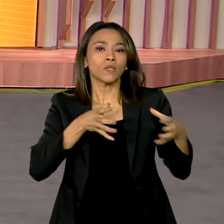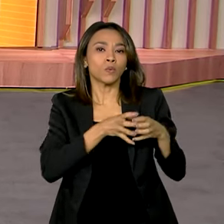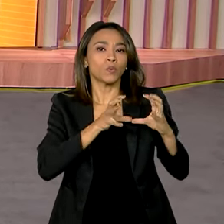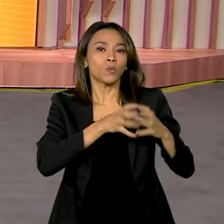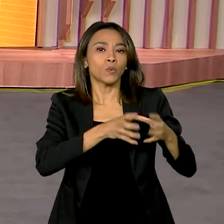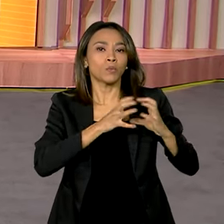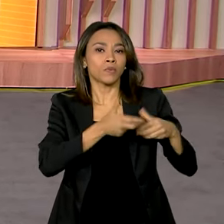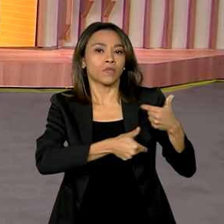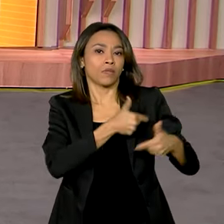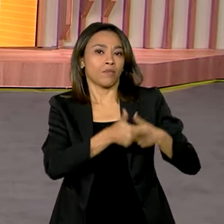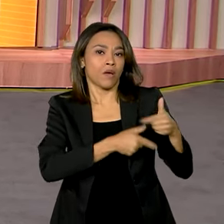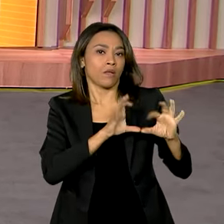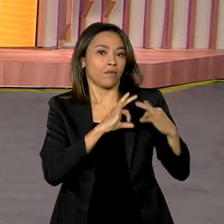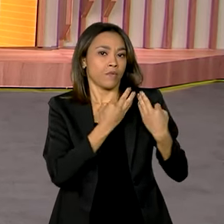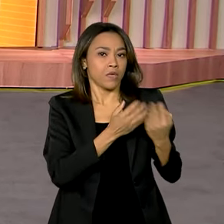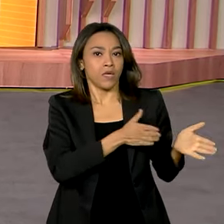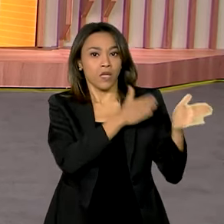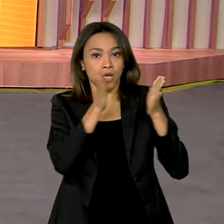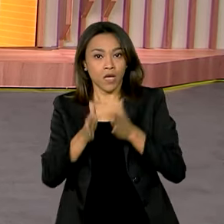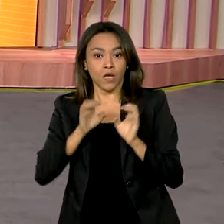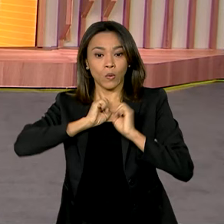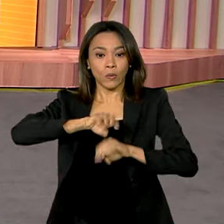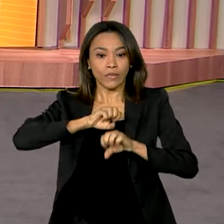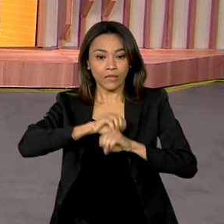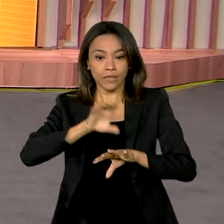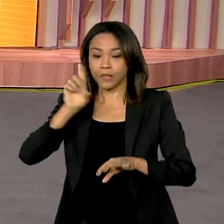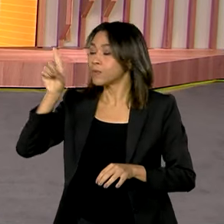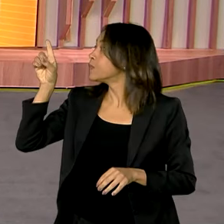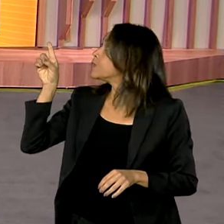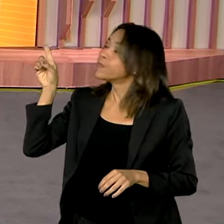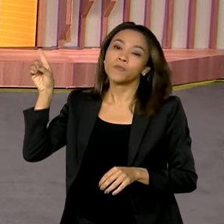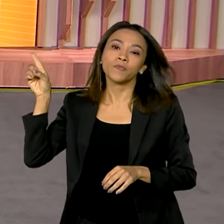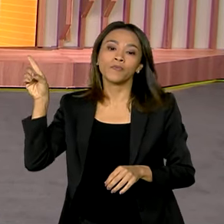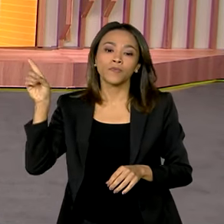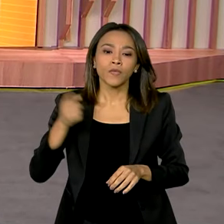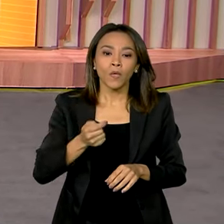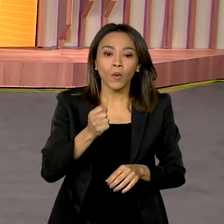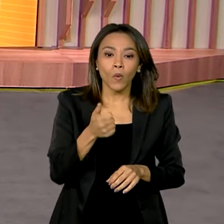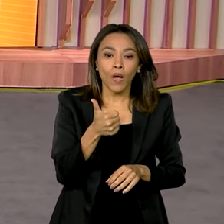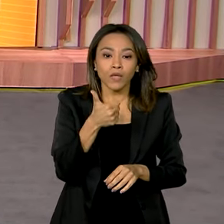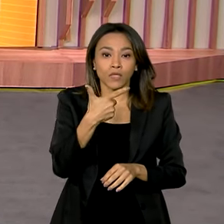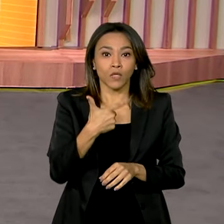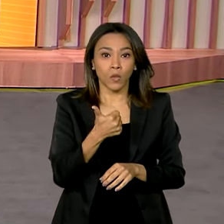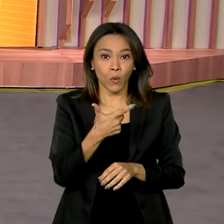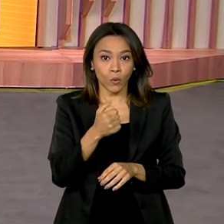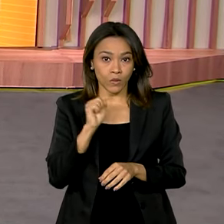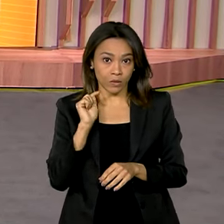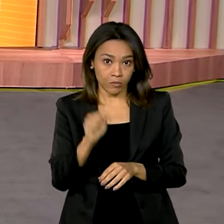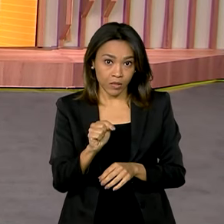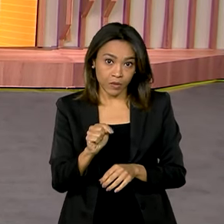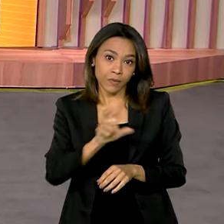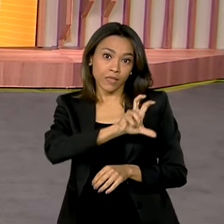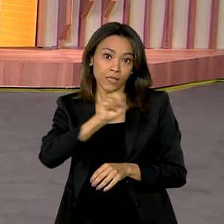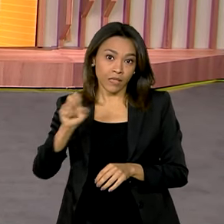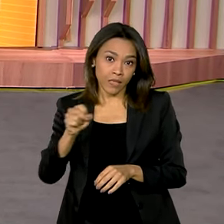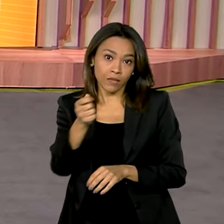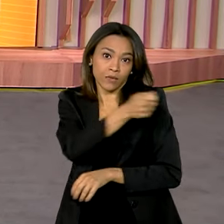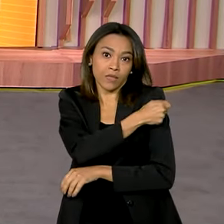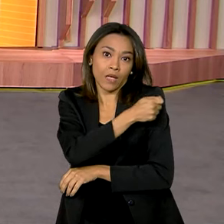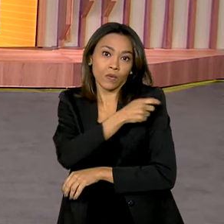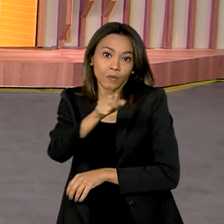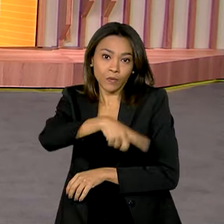família. Na educação, olha aí, são quase 12 mil e 500 alunos atendidos com